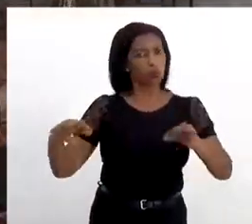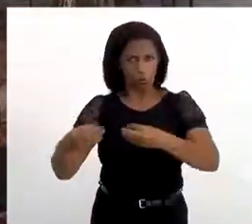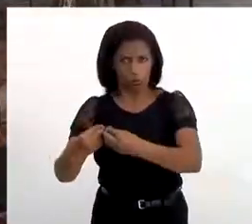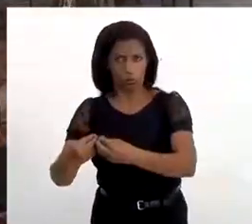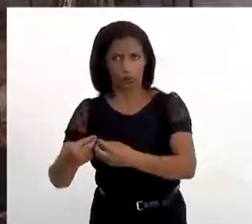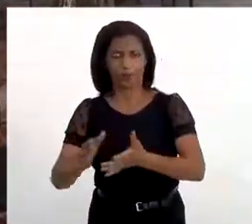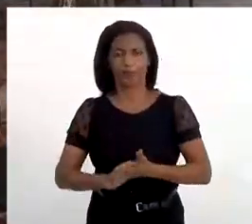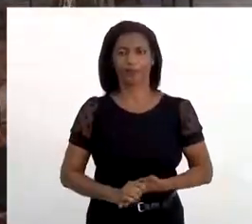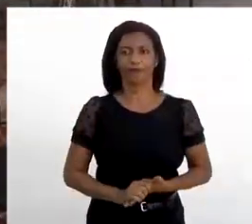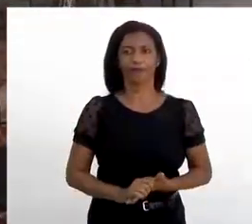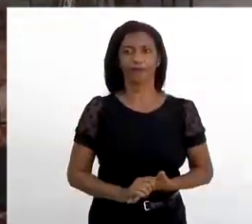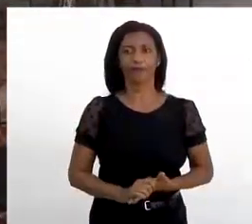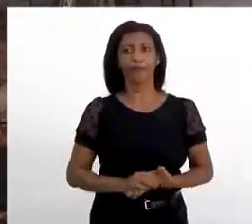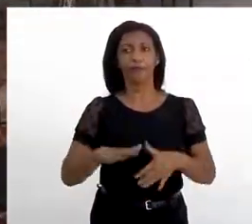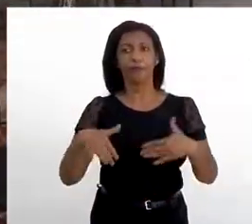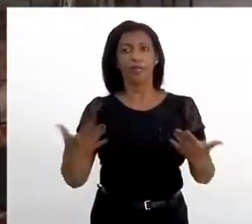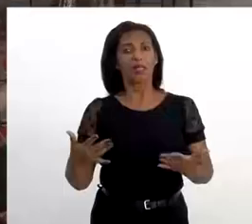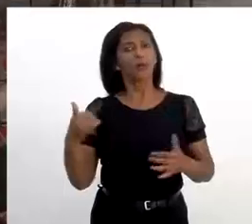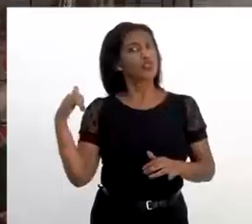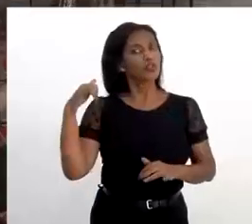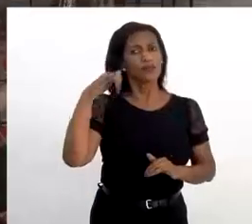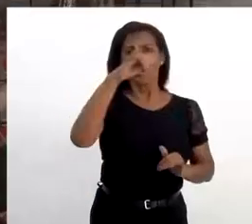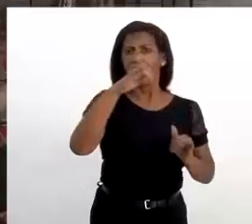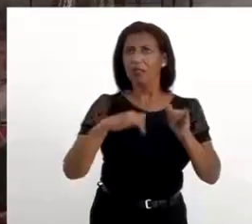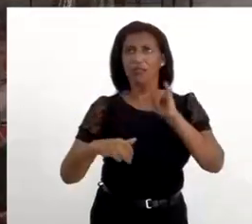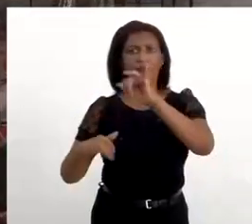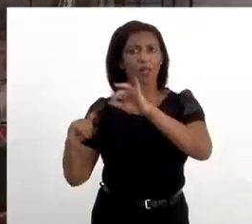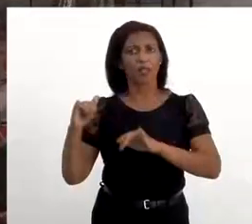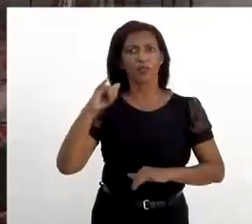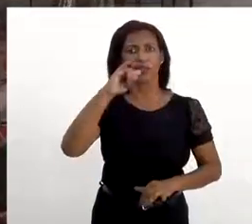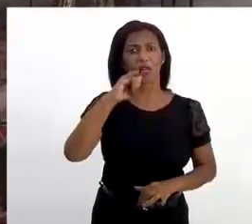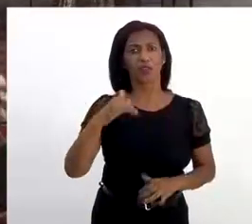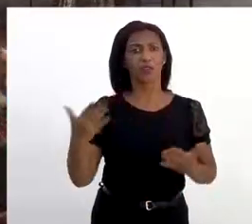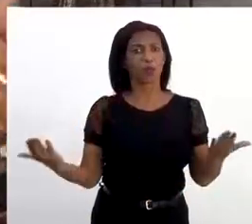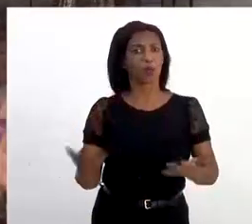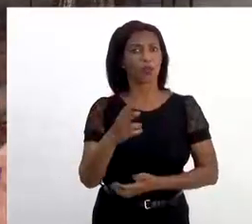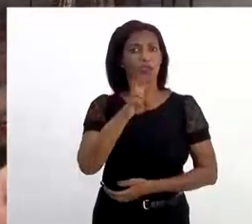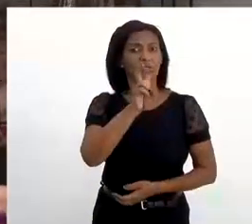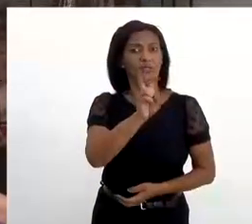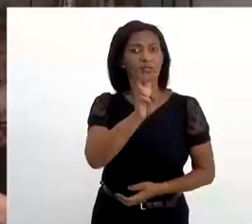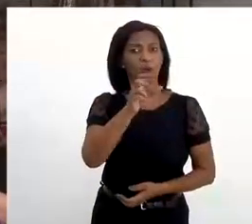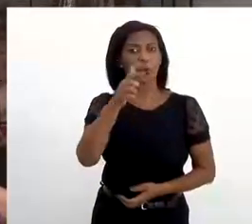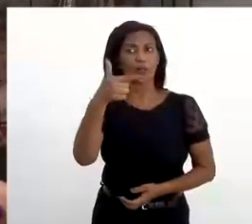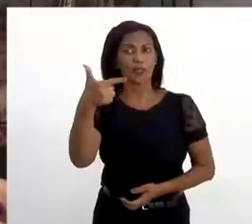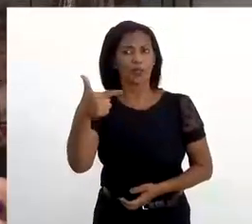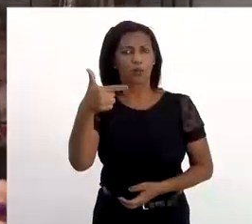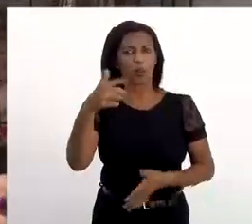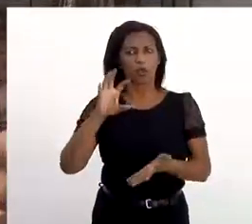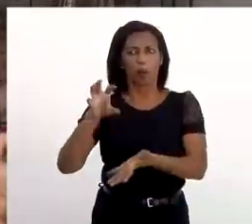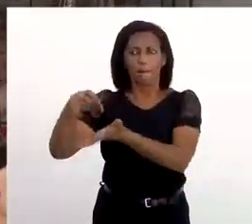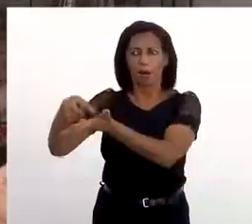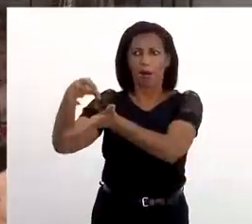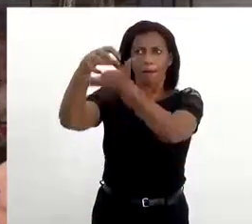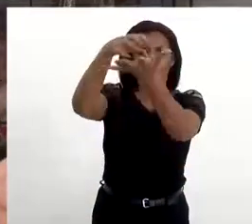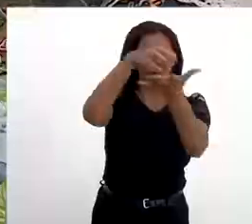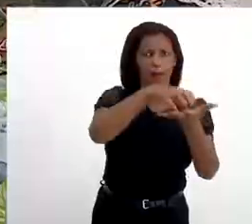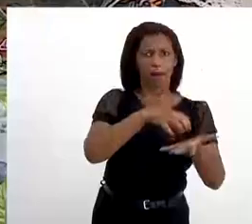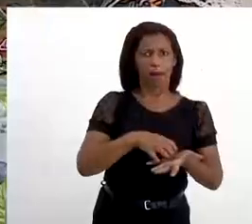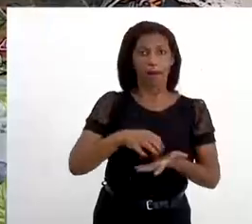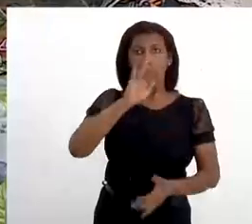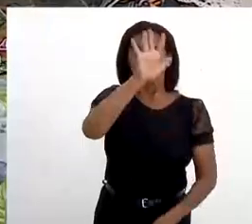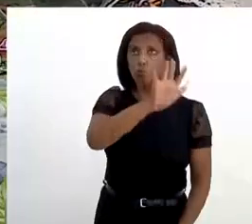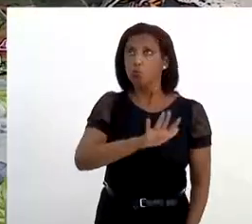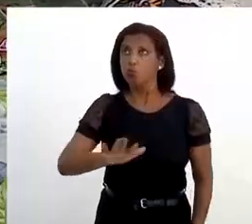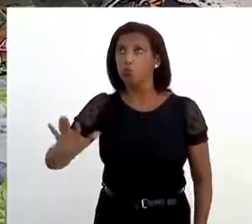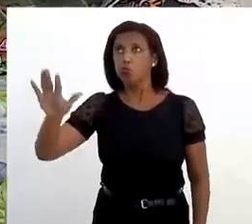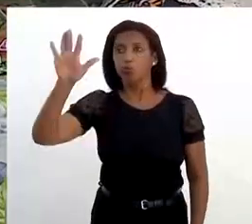Então, a gente viaja muito. A Renafro hoje possui 52 núcleos em todo o país. Você vê como é que eu ando realmente